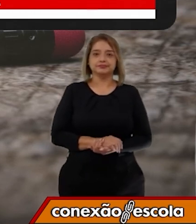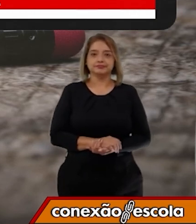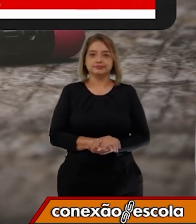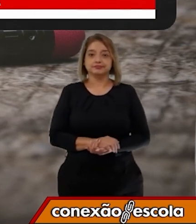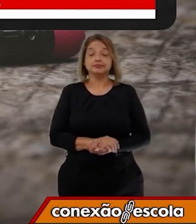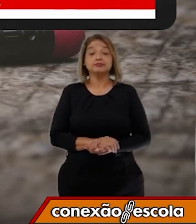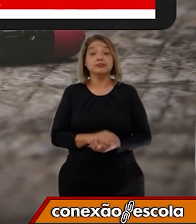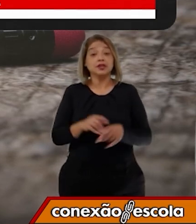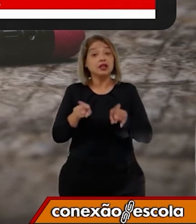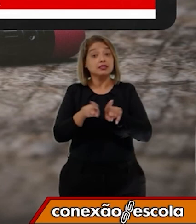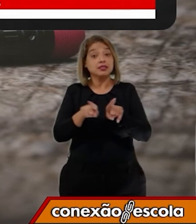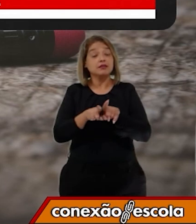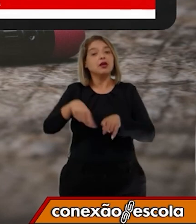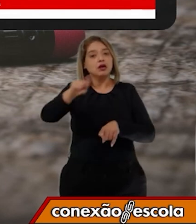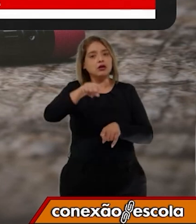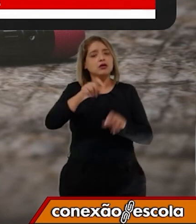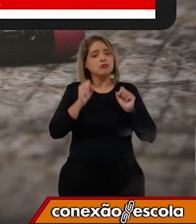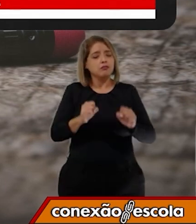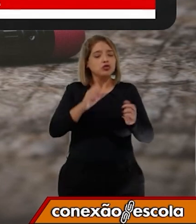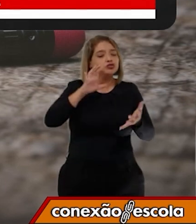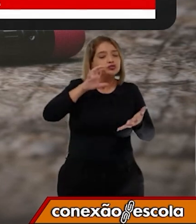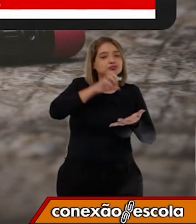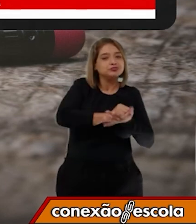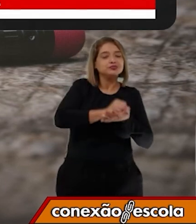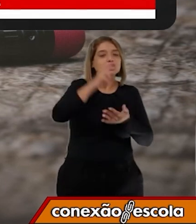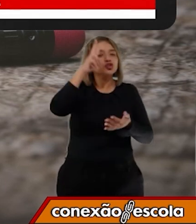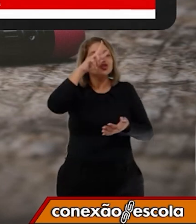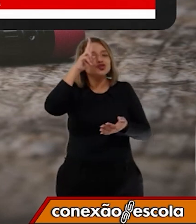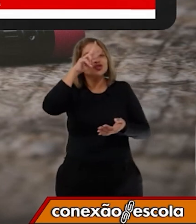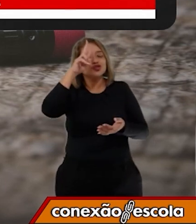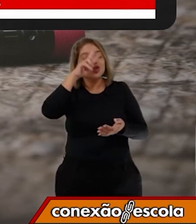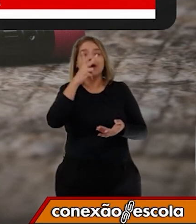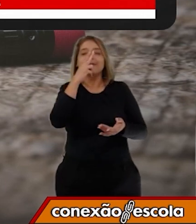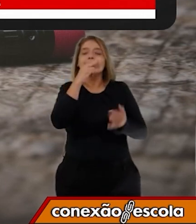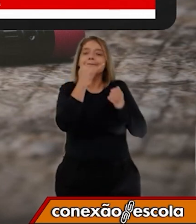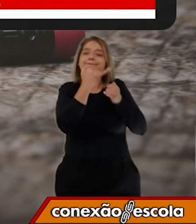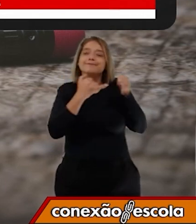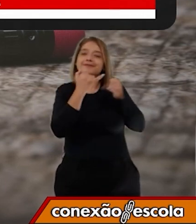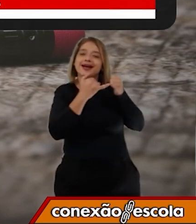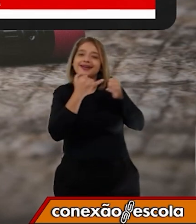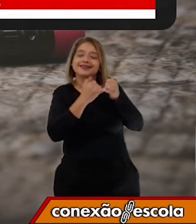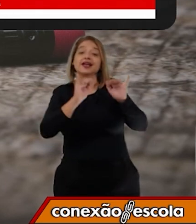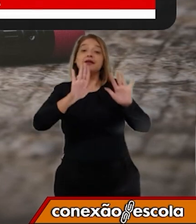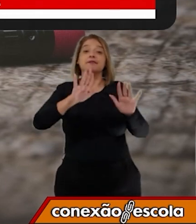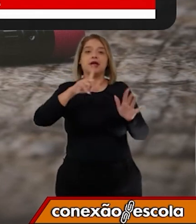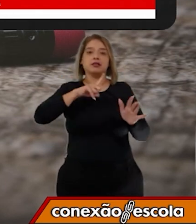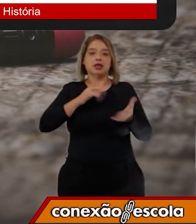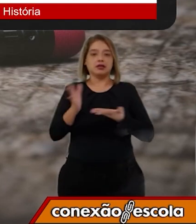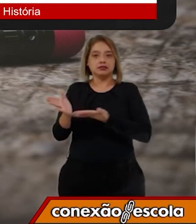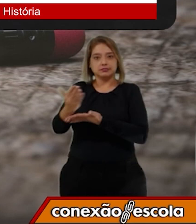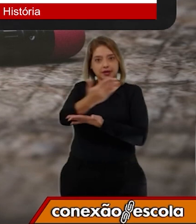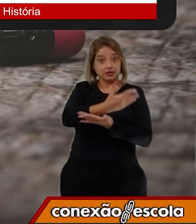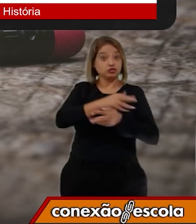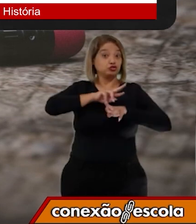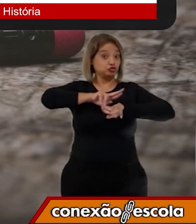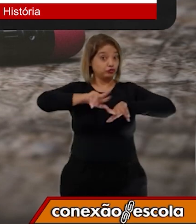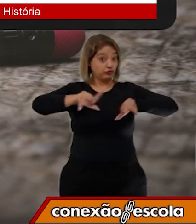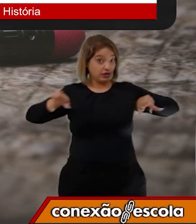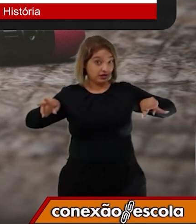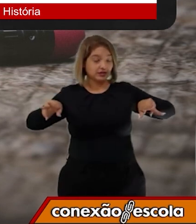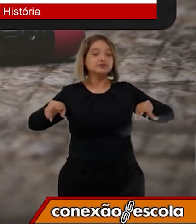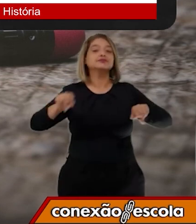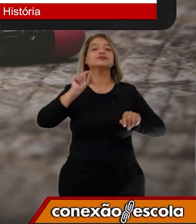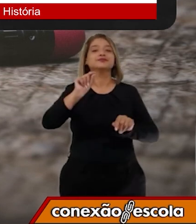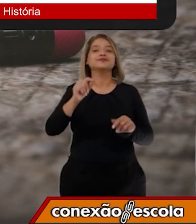Podemos também registrar nossa história de maneiras semelhantes, mas com dados diferentes. Então,